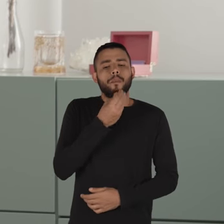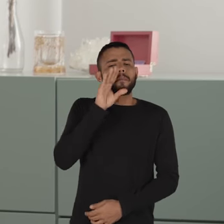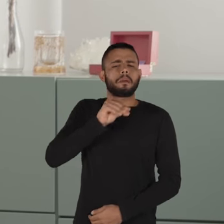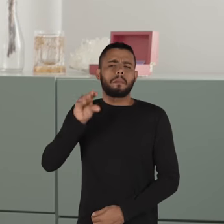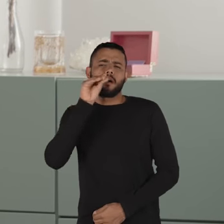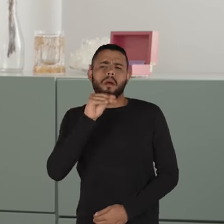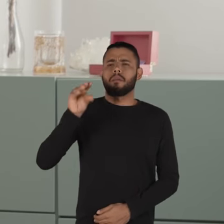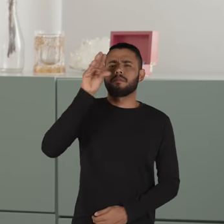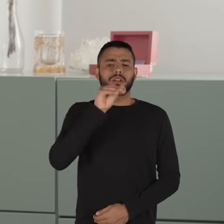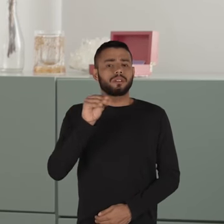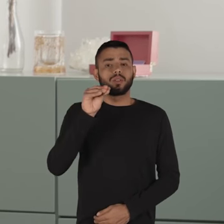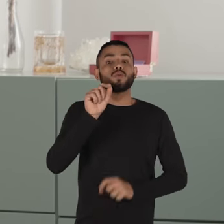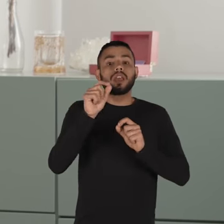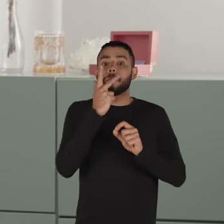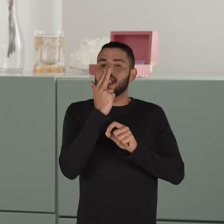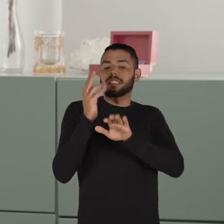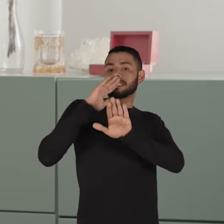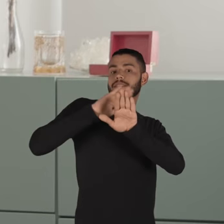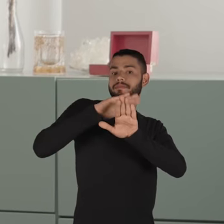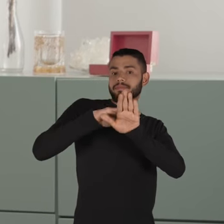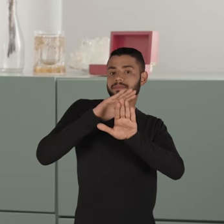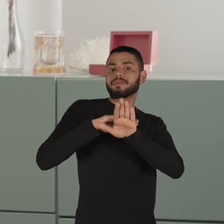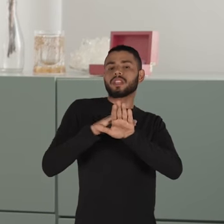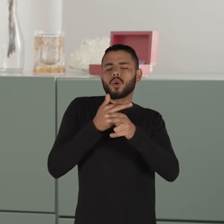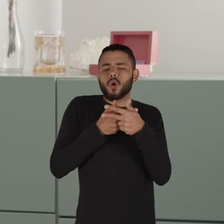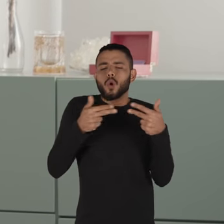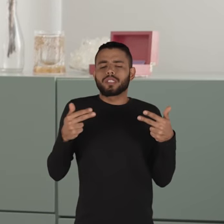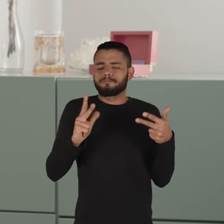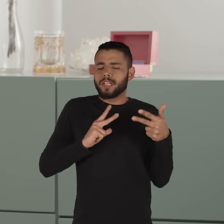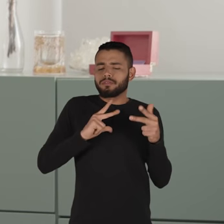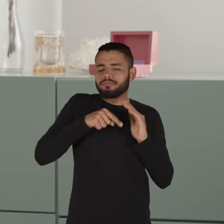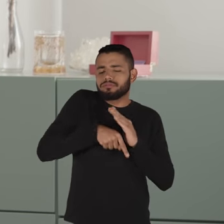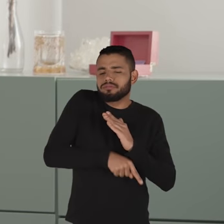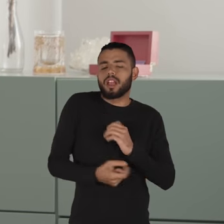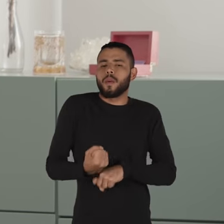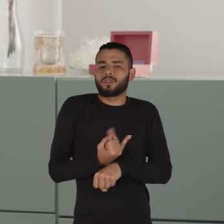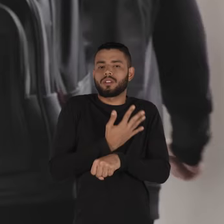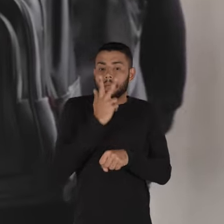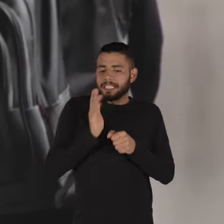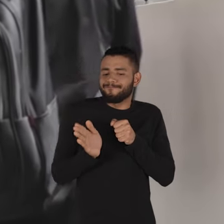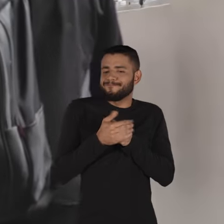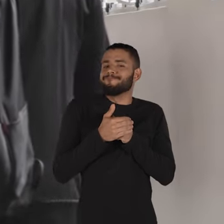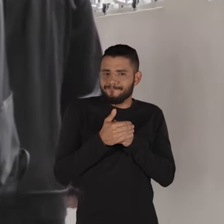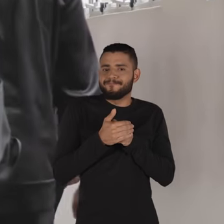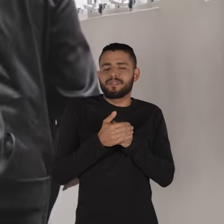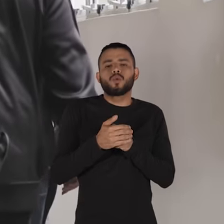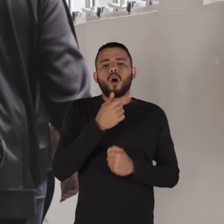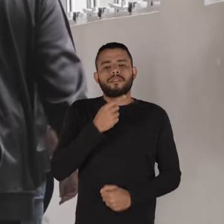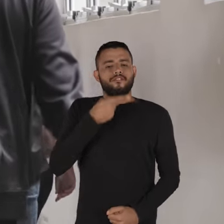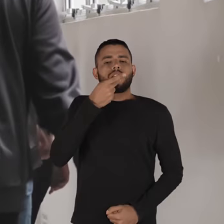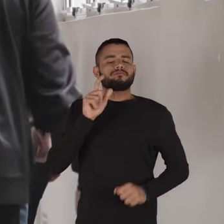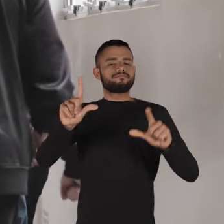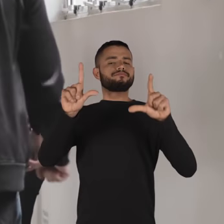verbalmente, ele está ocultando muitas camadas de profundidade emocional que ele tem. Ele fala para